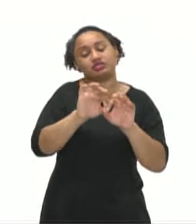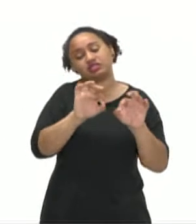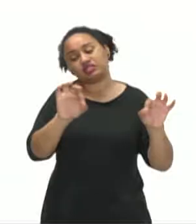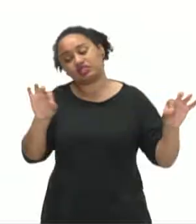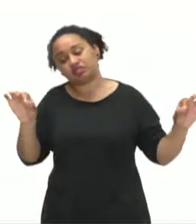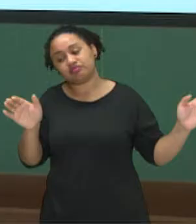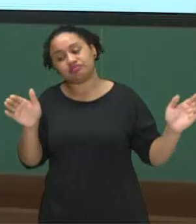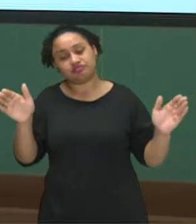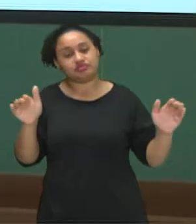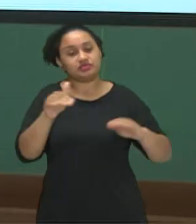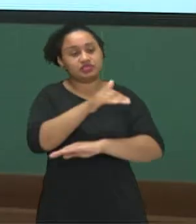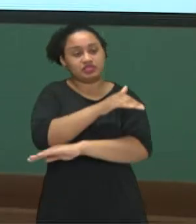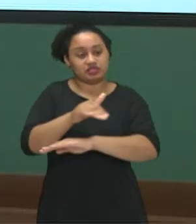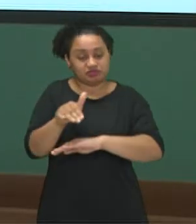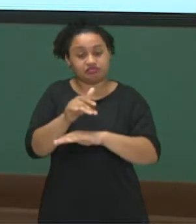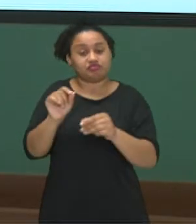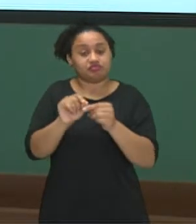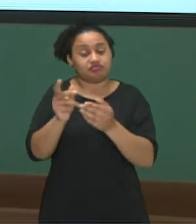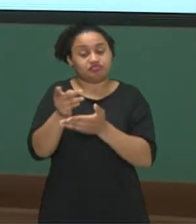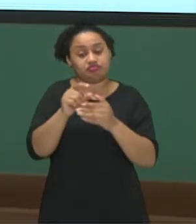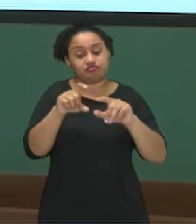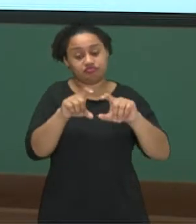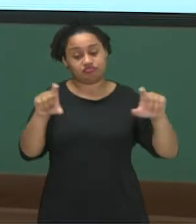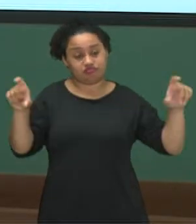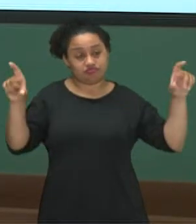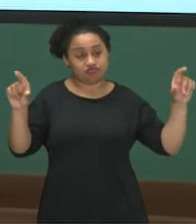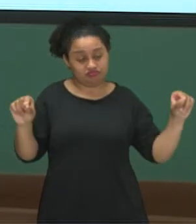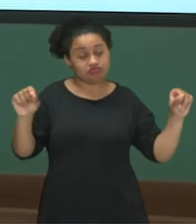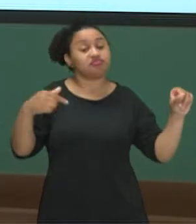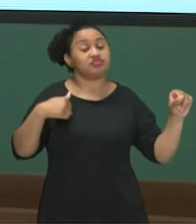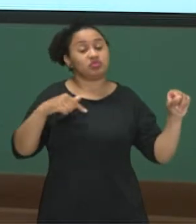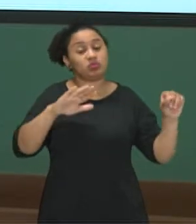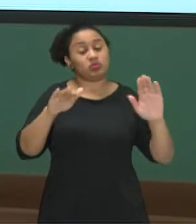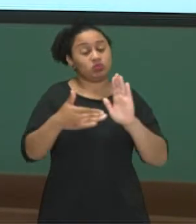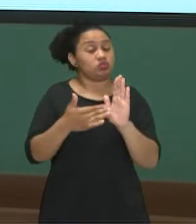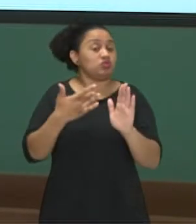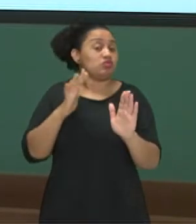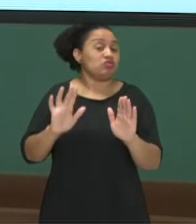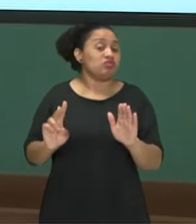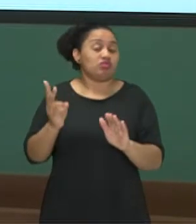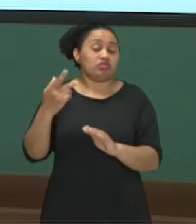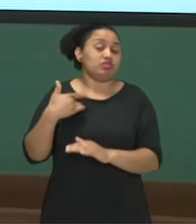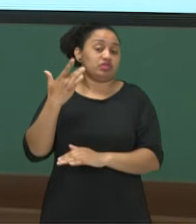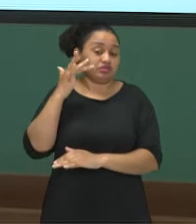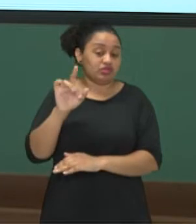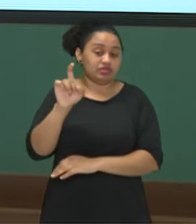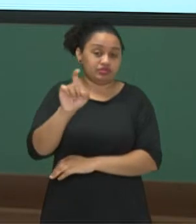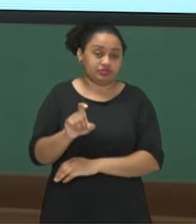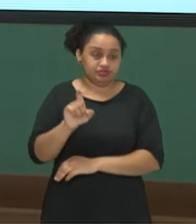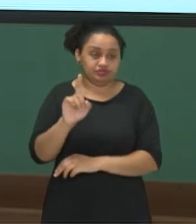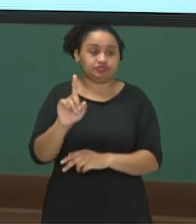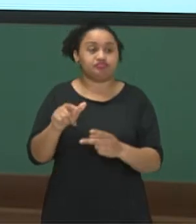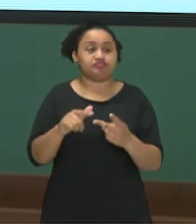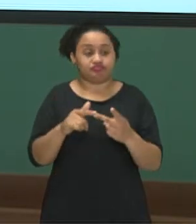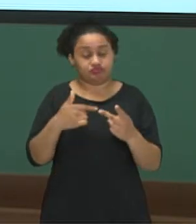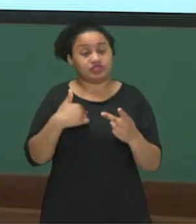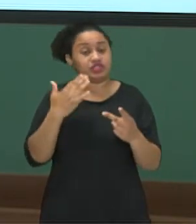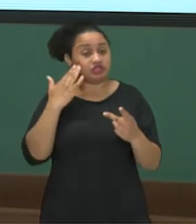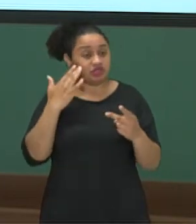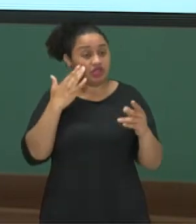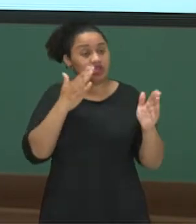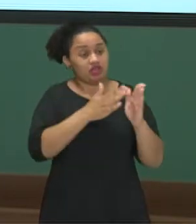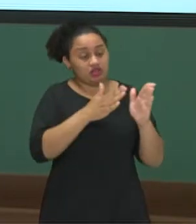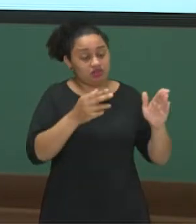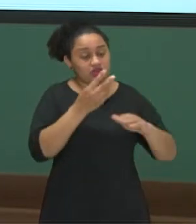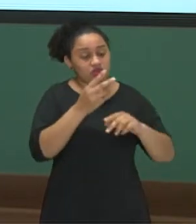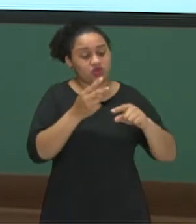avenida? Fazendo um desenhinho, avenida toda, valor desconhecido da sua medida, x. Sei que foi andado